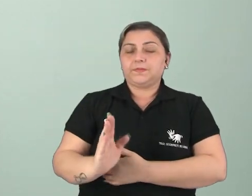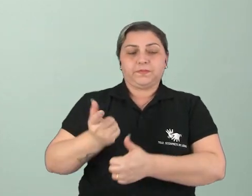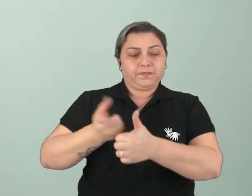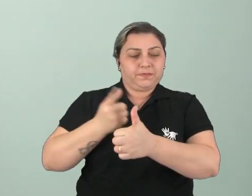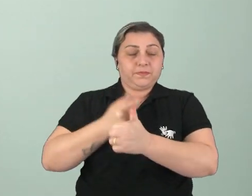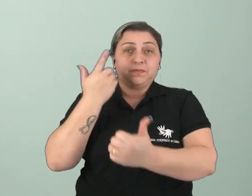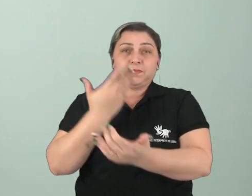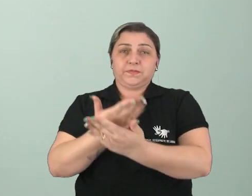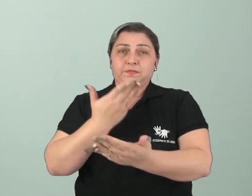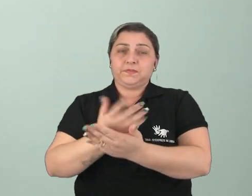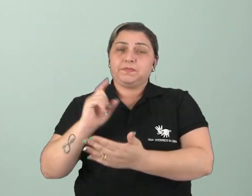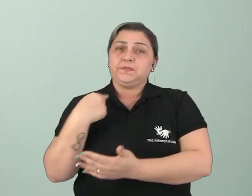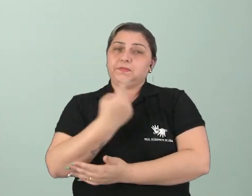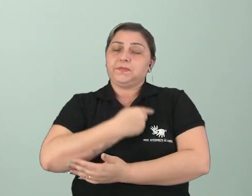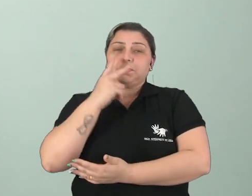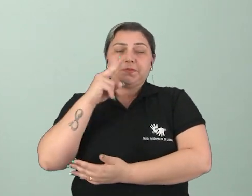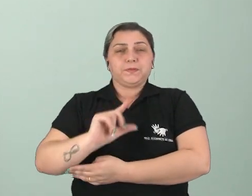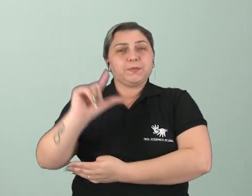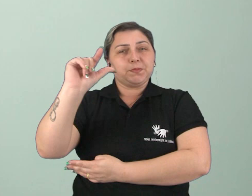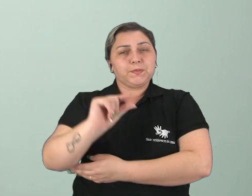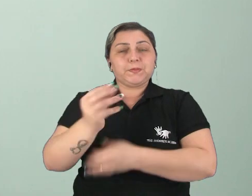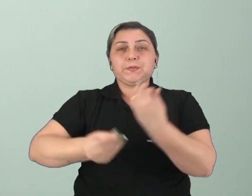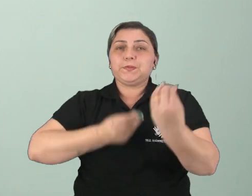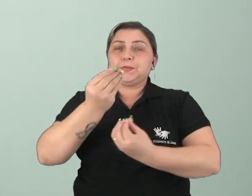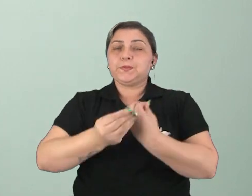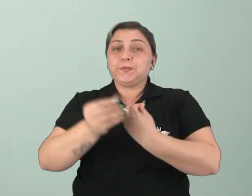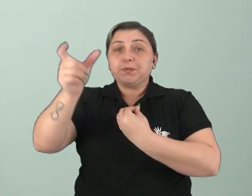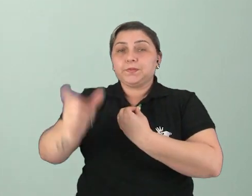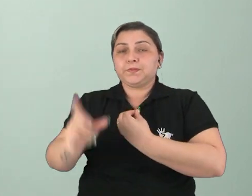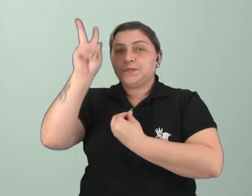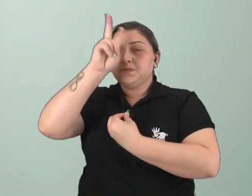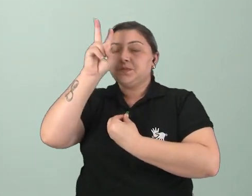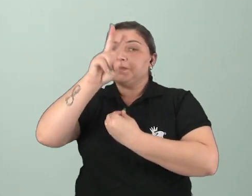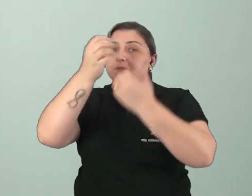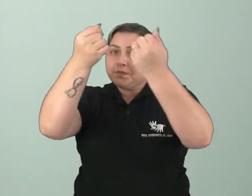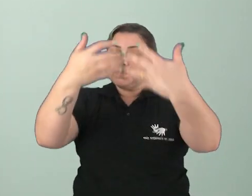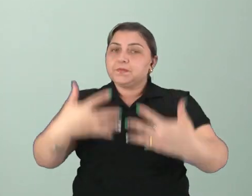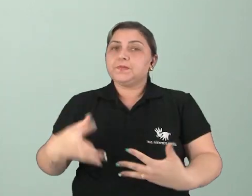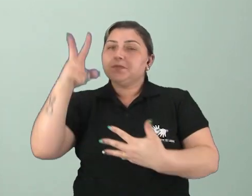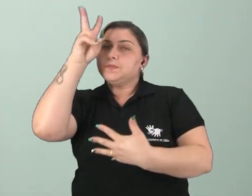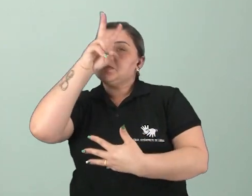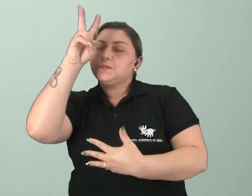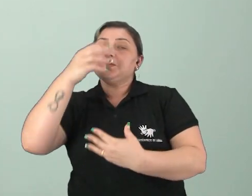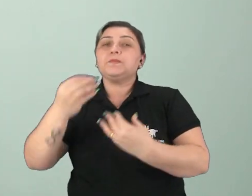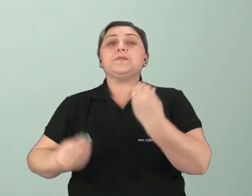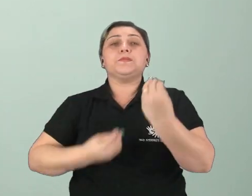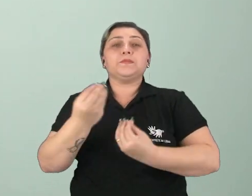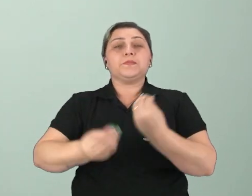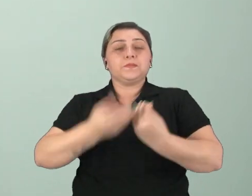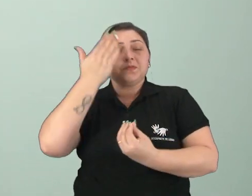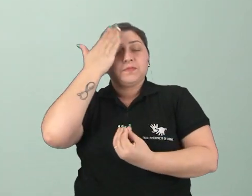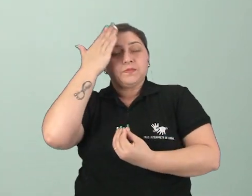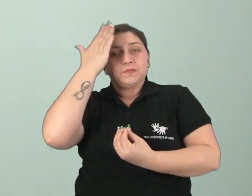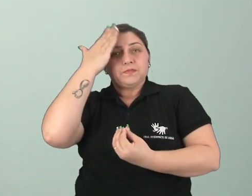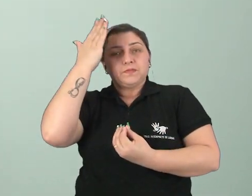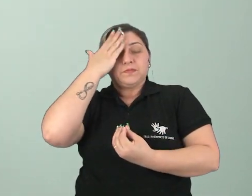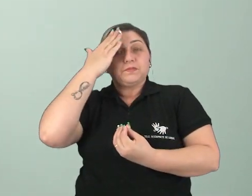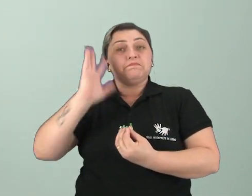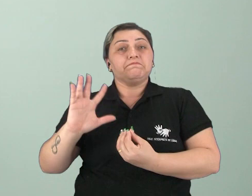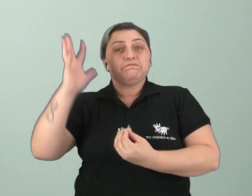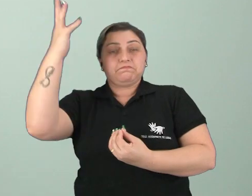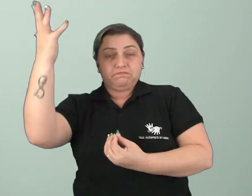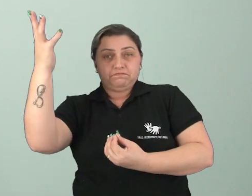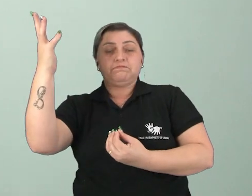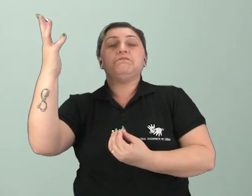nas primeiras aulas a gente viu um pouquinho como os historiadores contavam a história, então como que a gente sabe que determinado fato